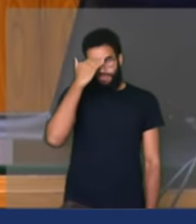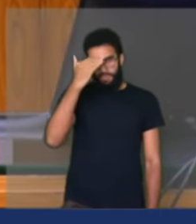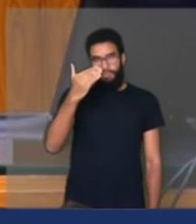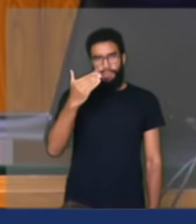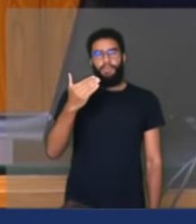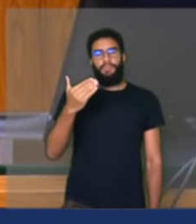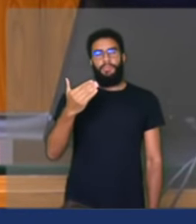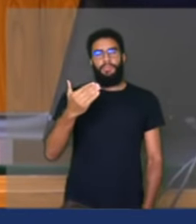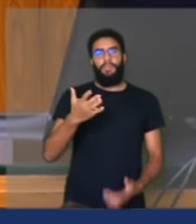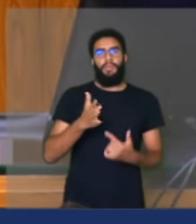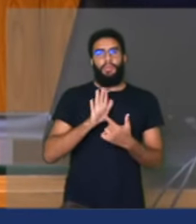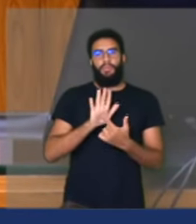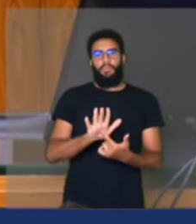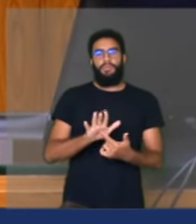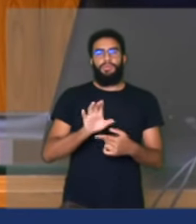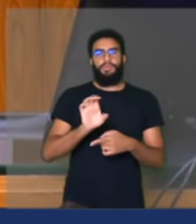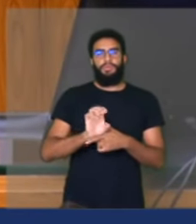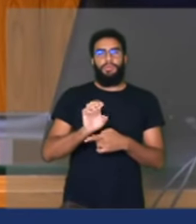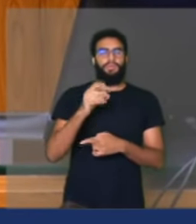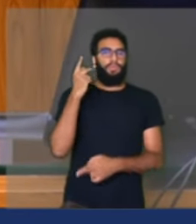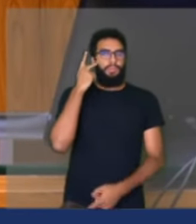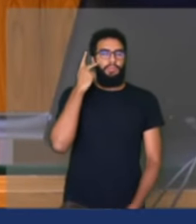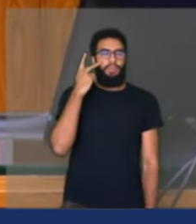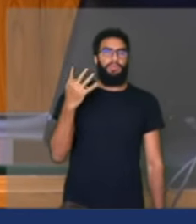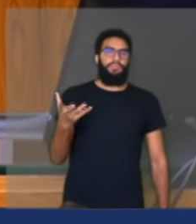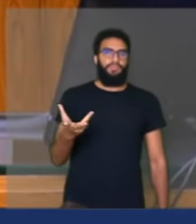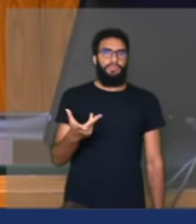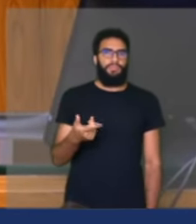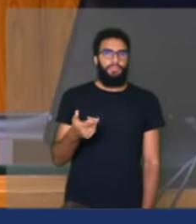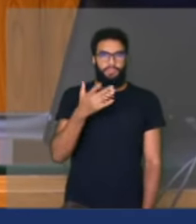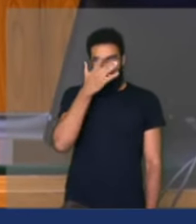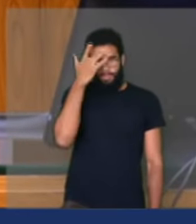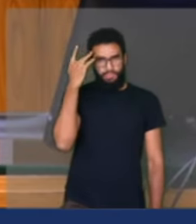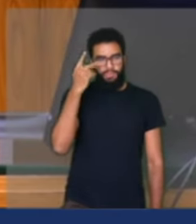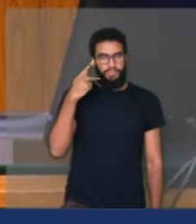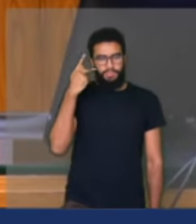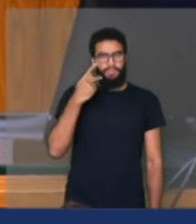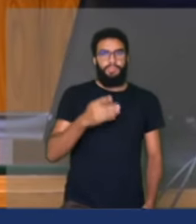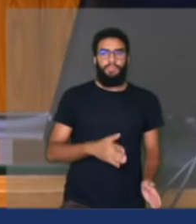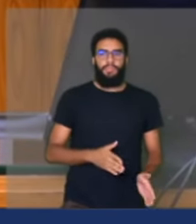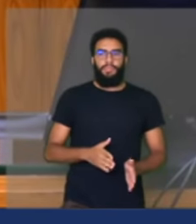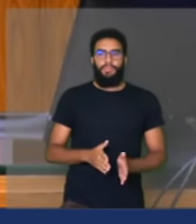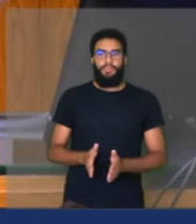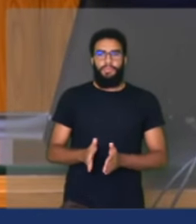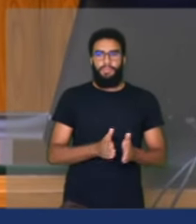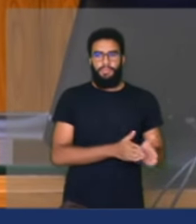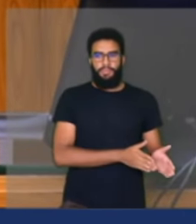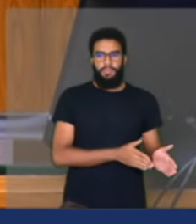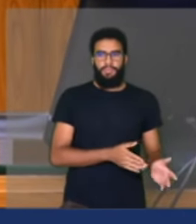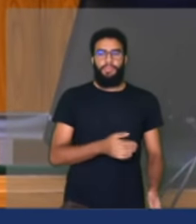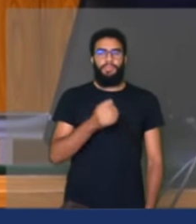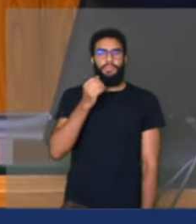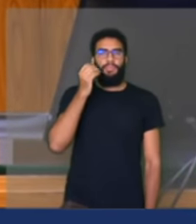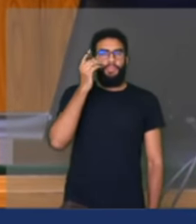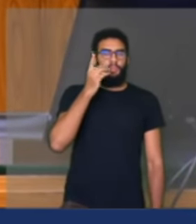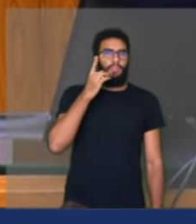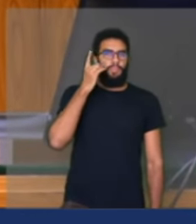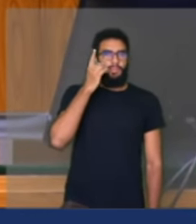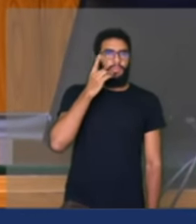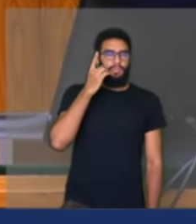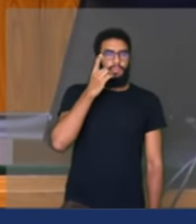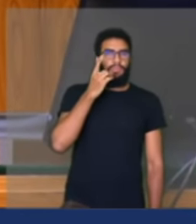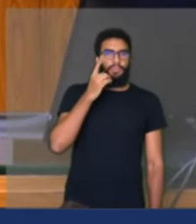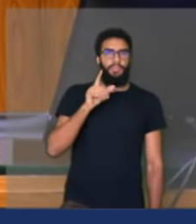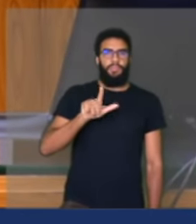nosso estado de São Paulo. Vamos ao estado agora do Rio de Janeiro com meu amigo também, deputado federal